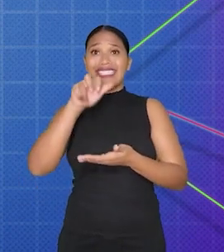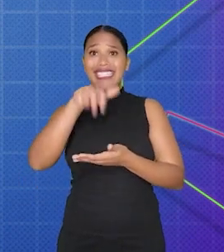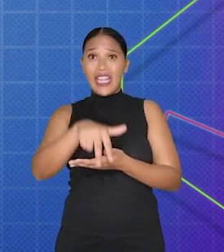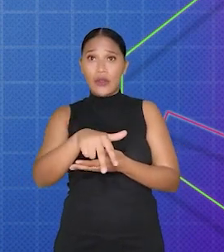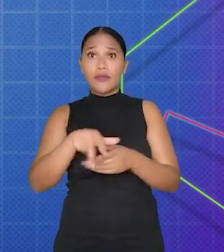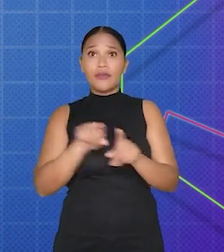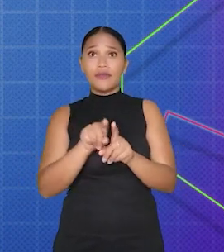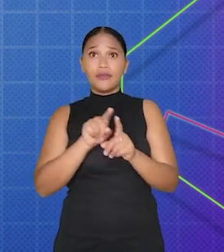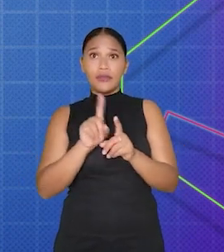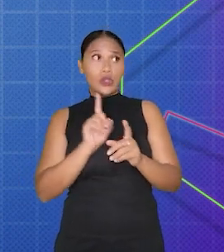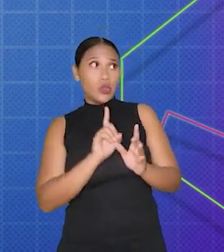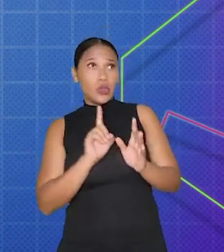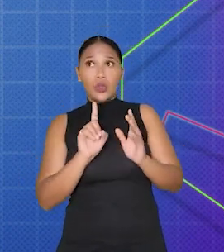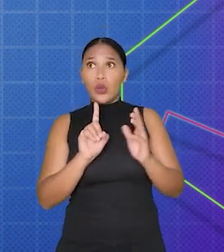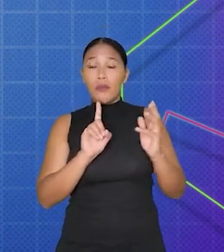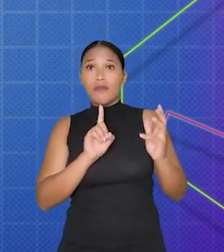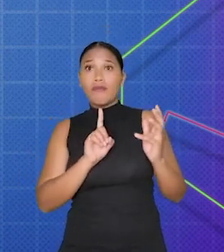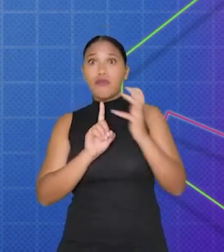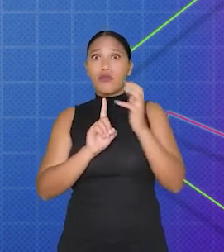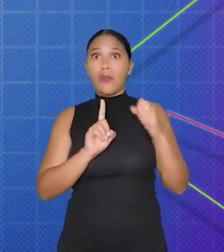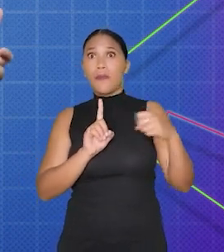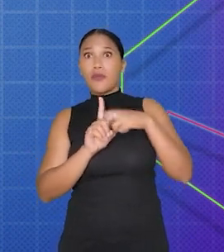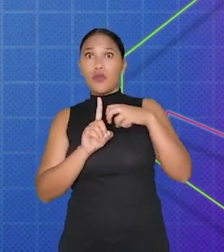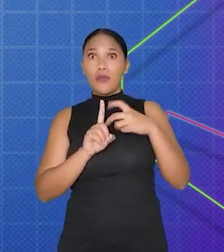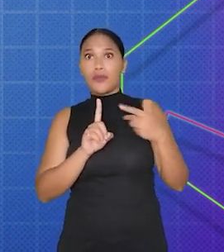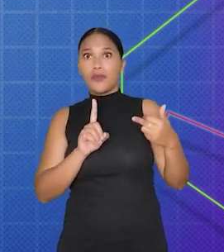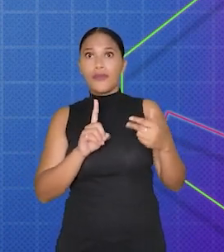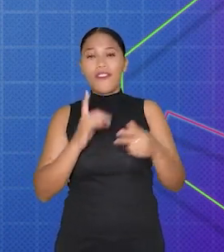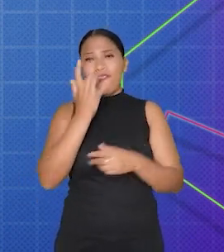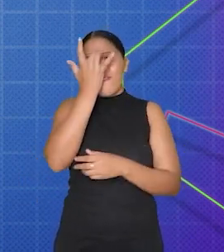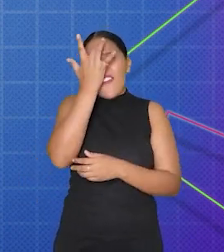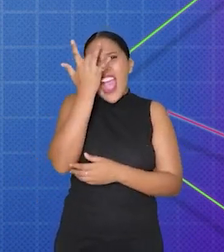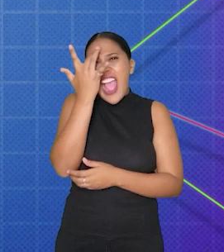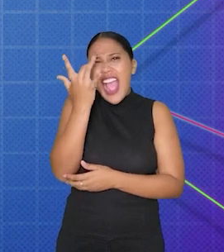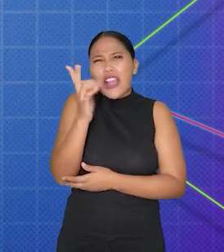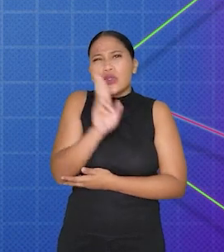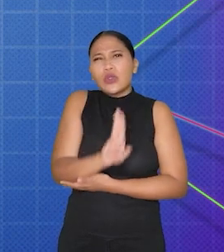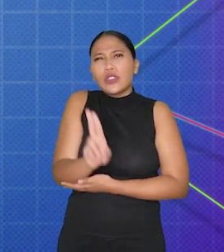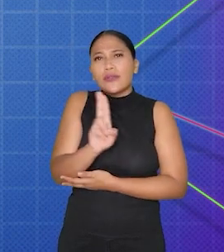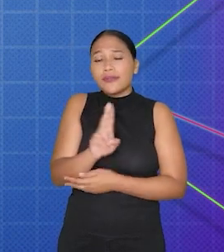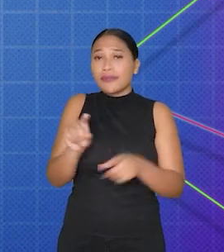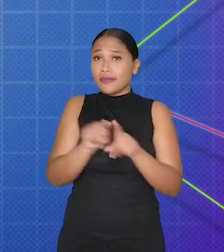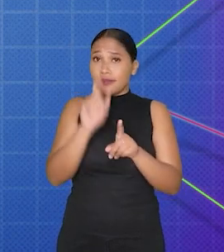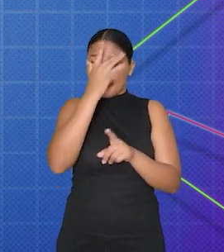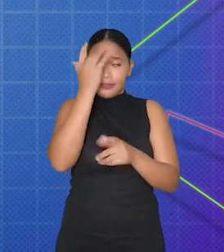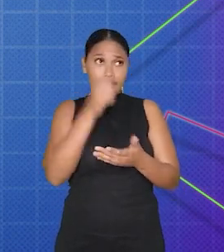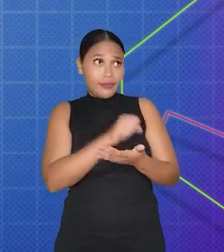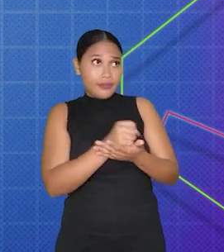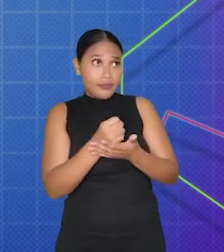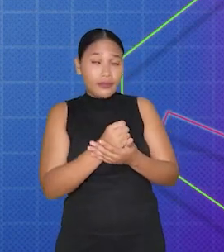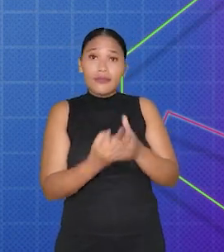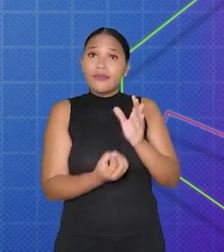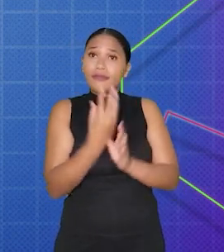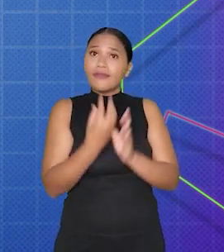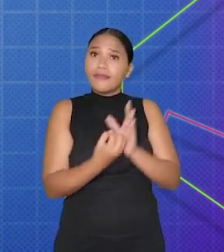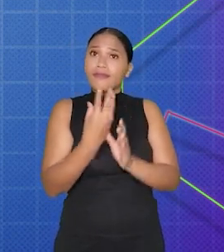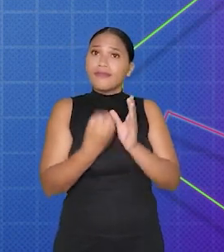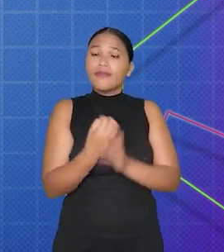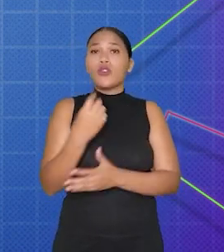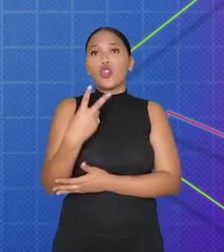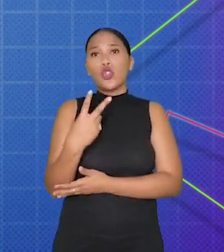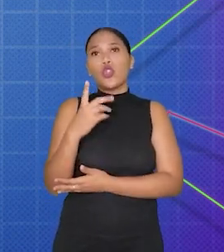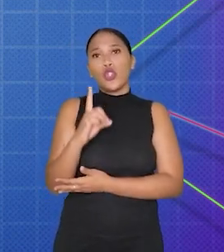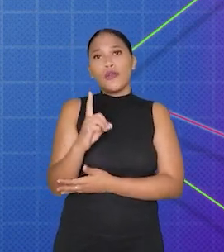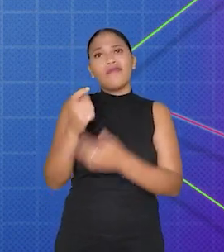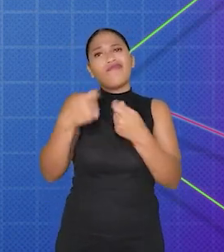salto e detecção de colisão. O plugin é fácil de usar e permite que os desenvolvedores criem rapidamente jogos de plataforma